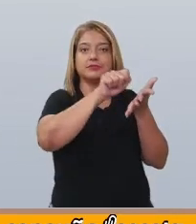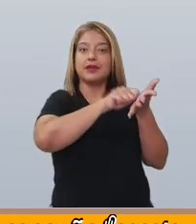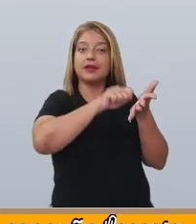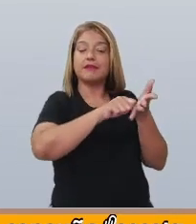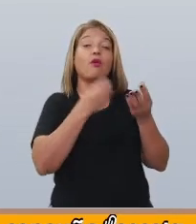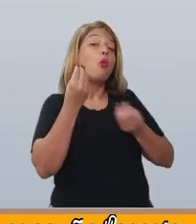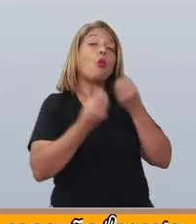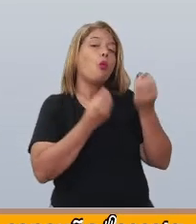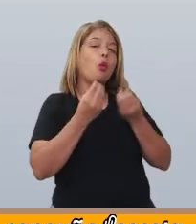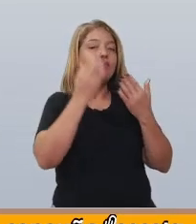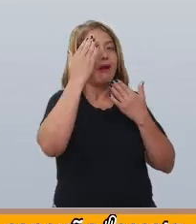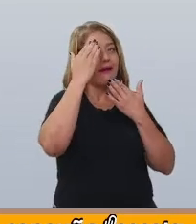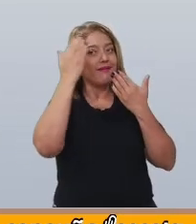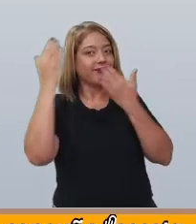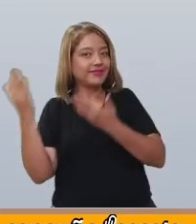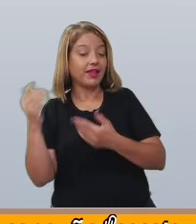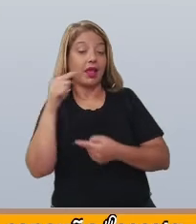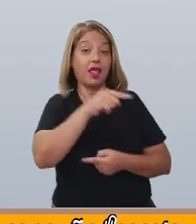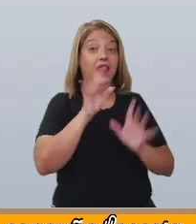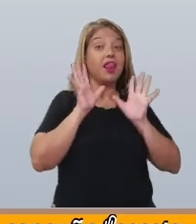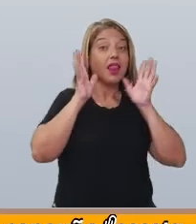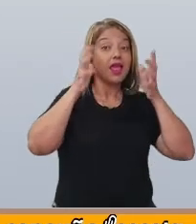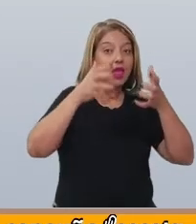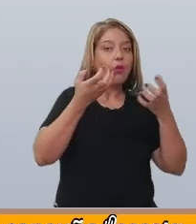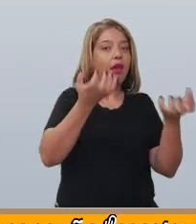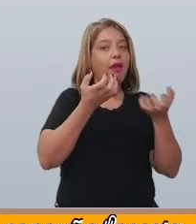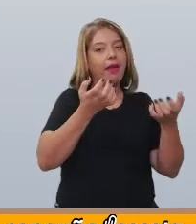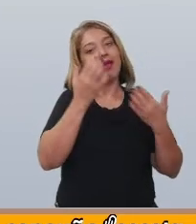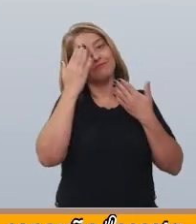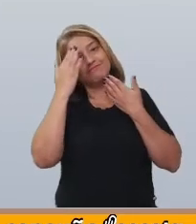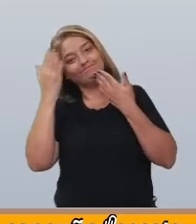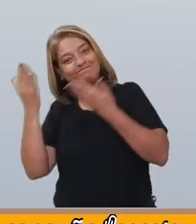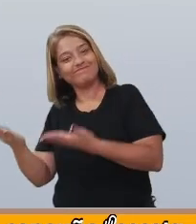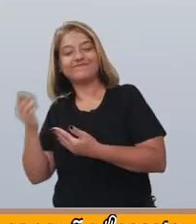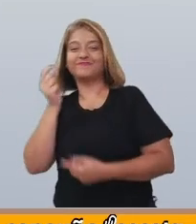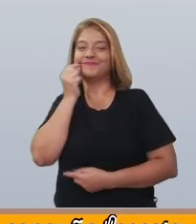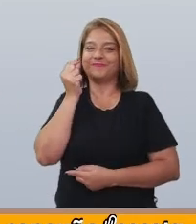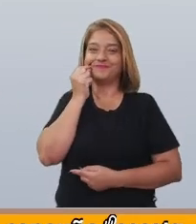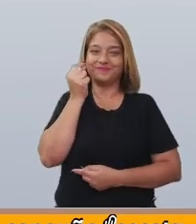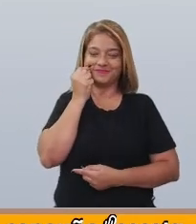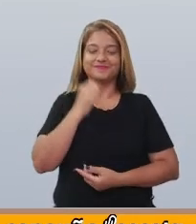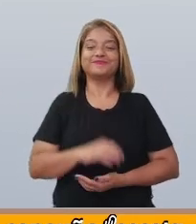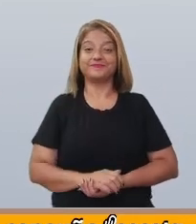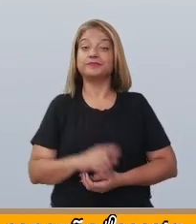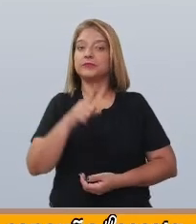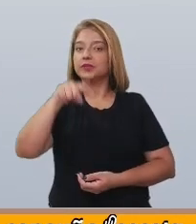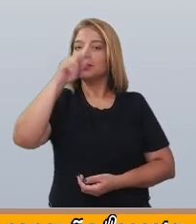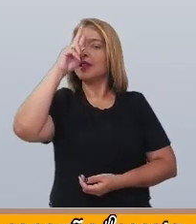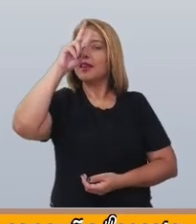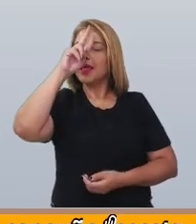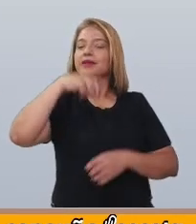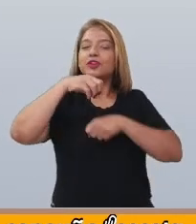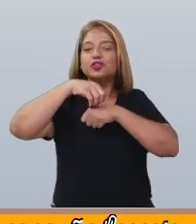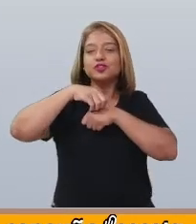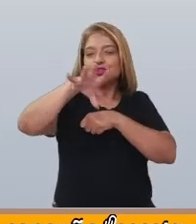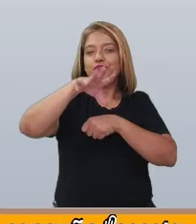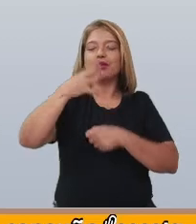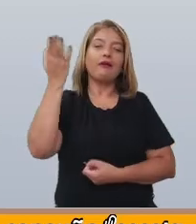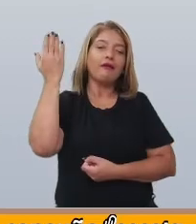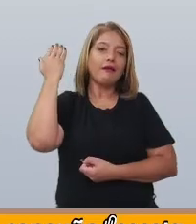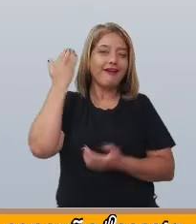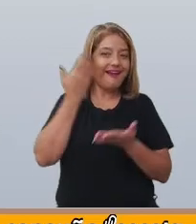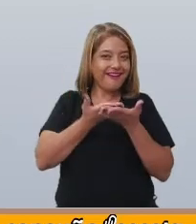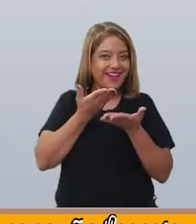agradecimento do leão para o ratinho. Lembre-se das dicas da aula passada